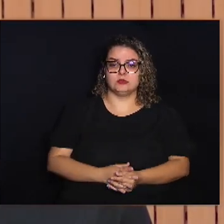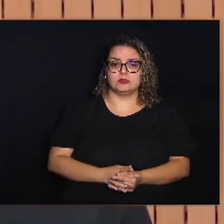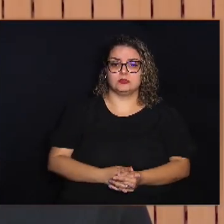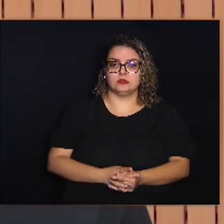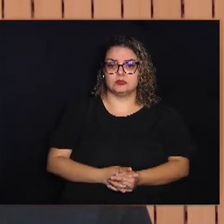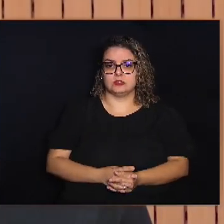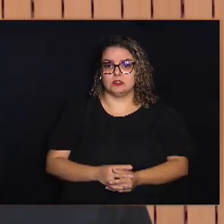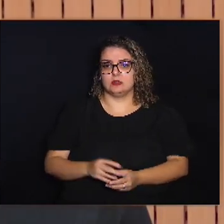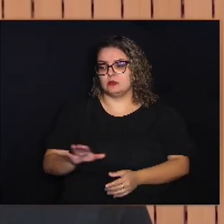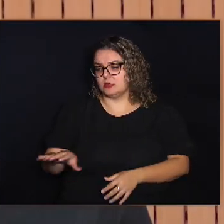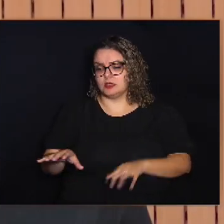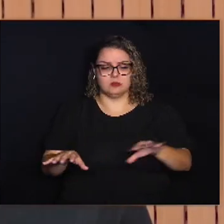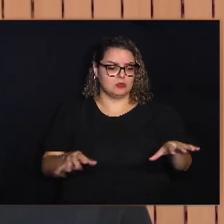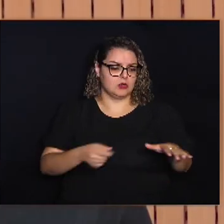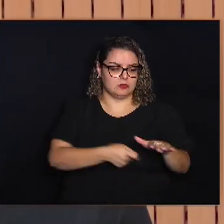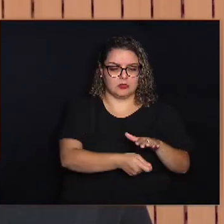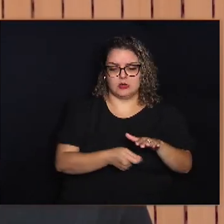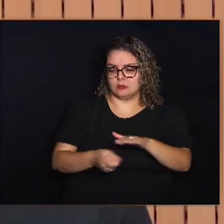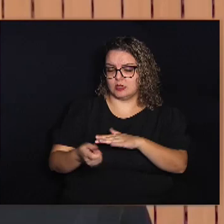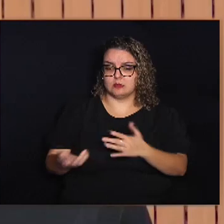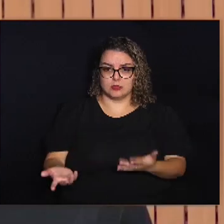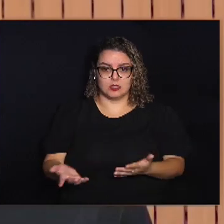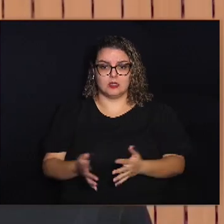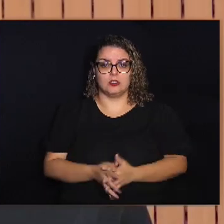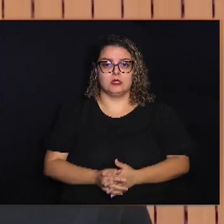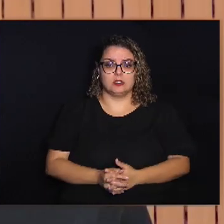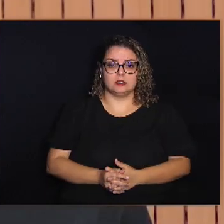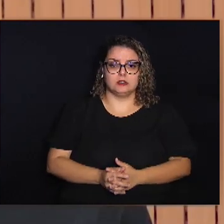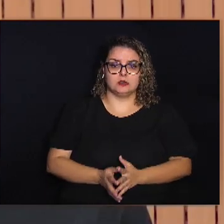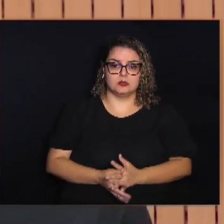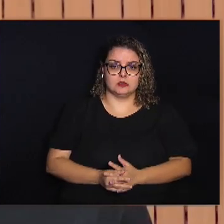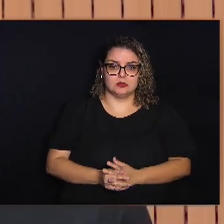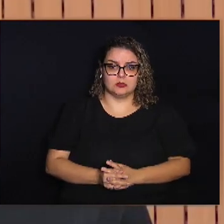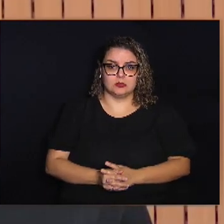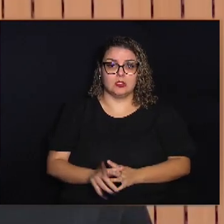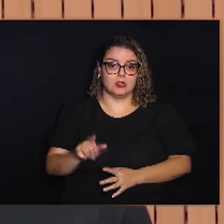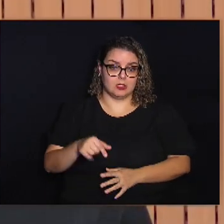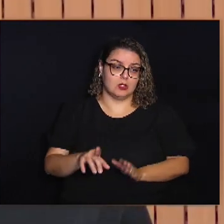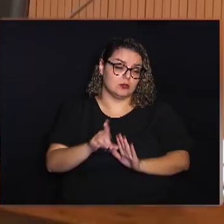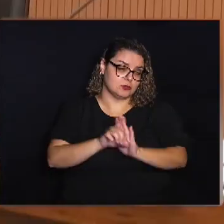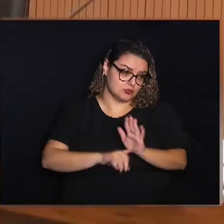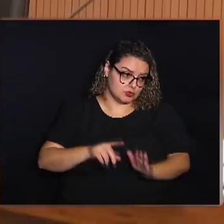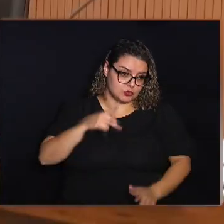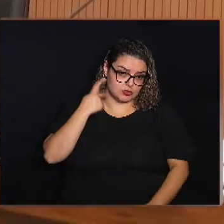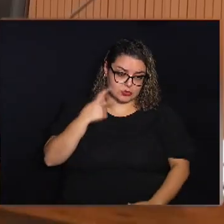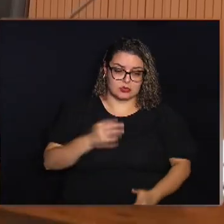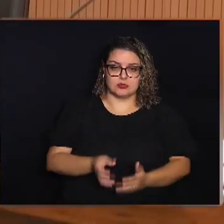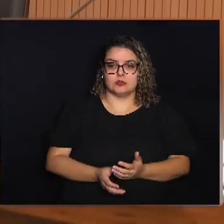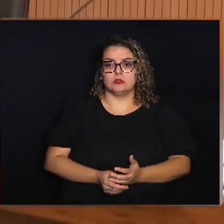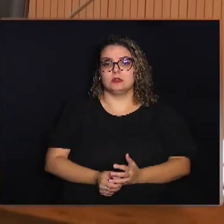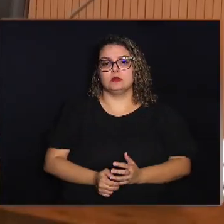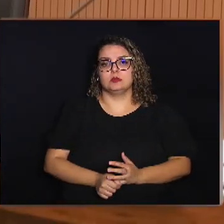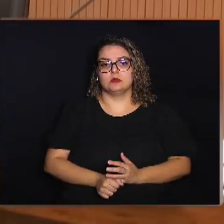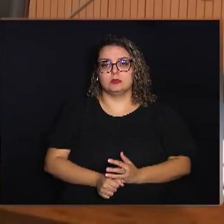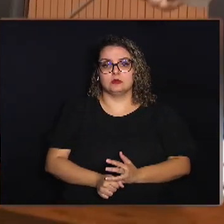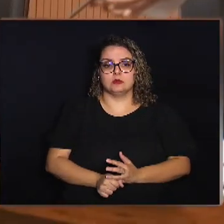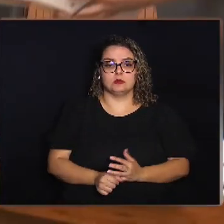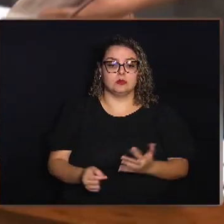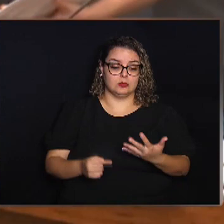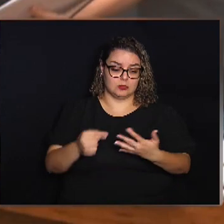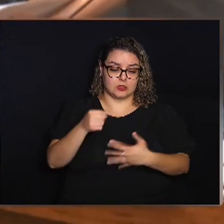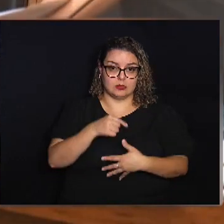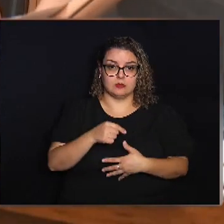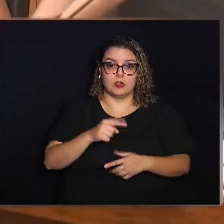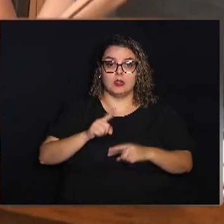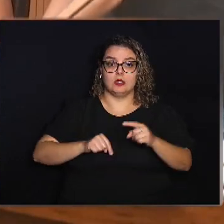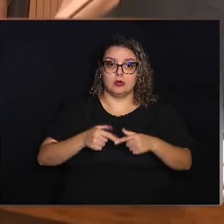joga isso Onde põe aquilo Isso é um prerrogativo dos vereadores Apesar dos apontamentos A